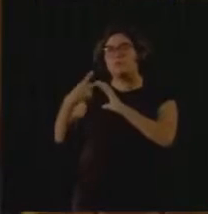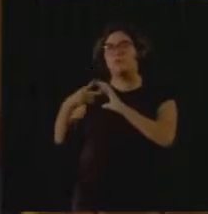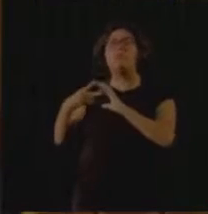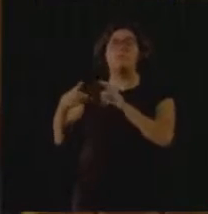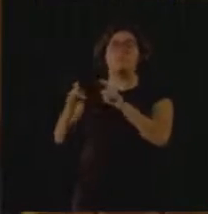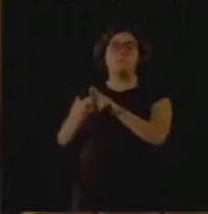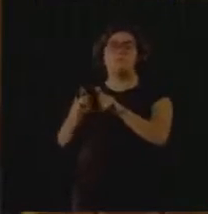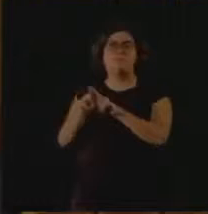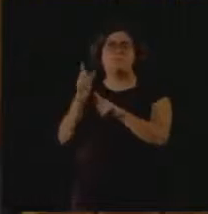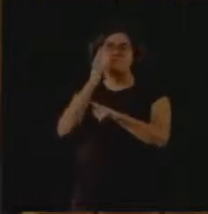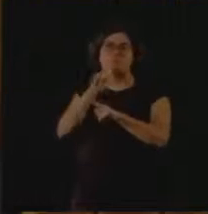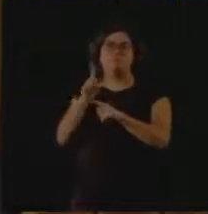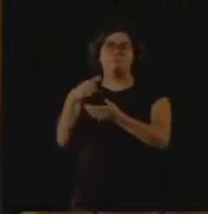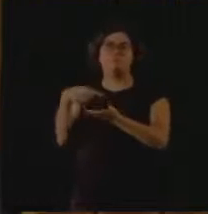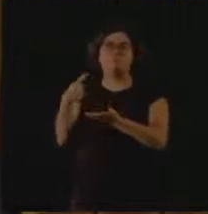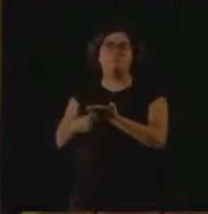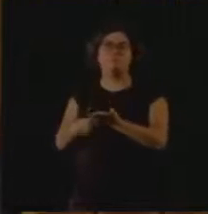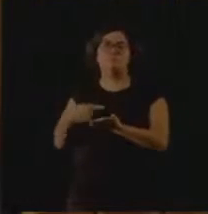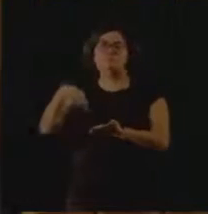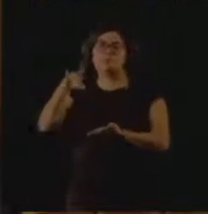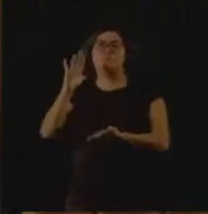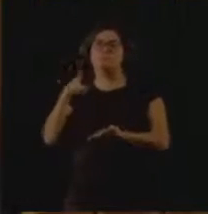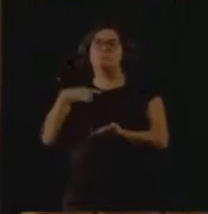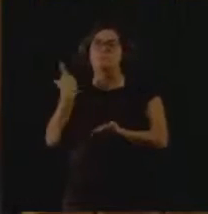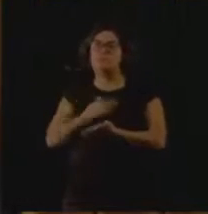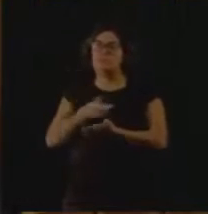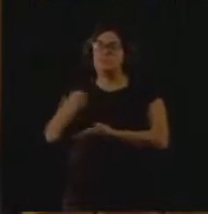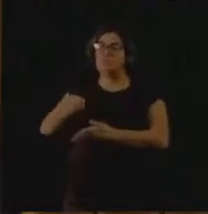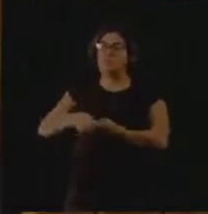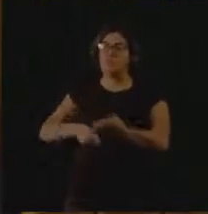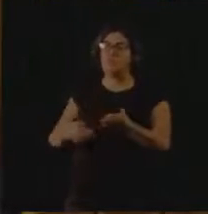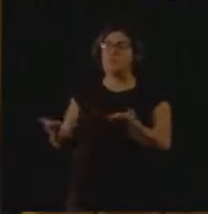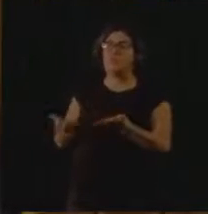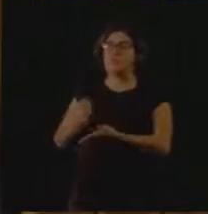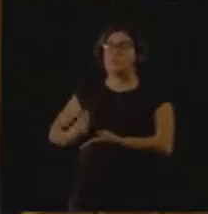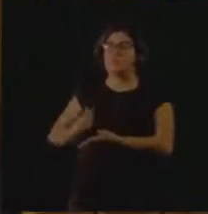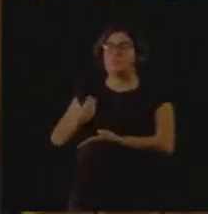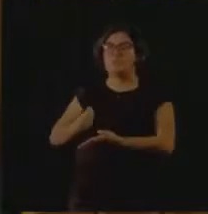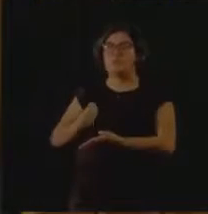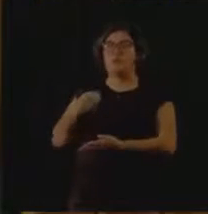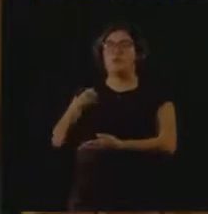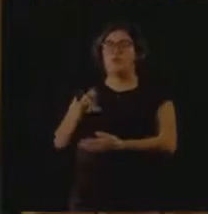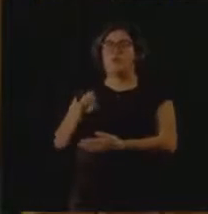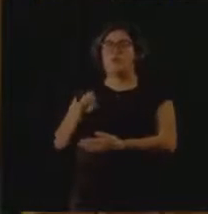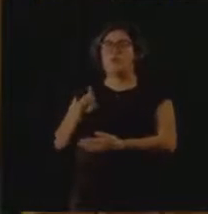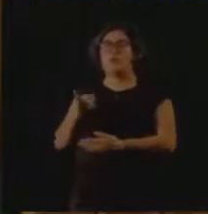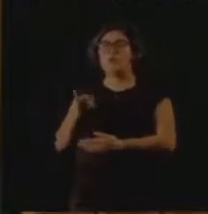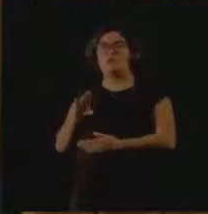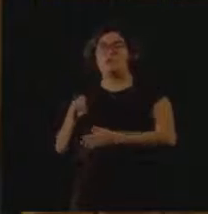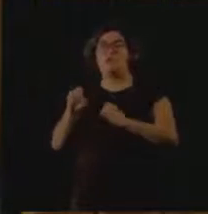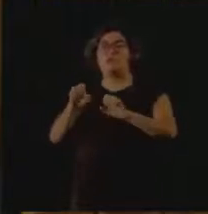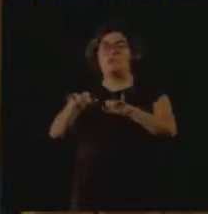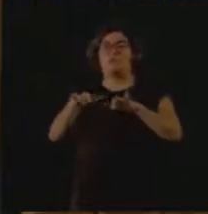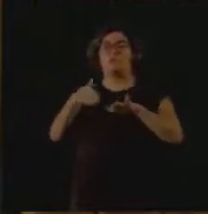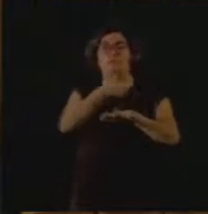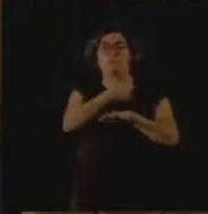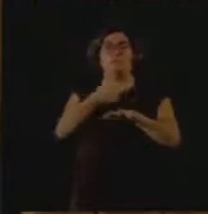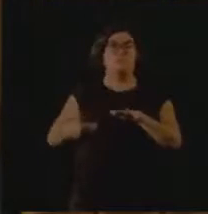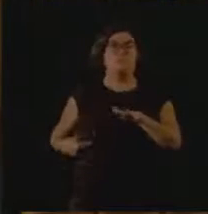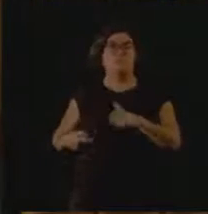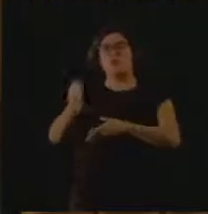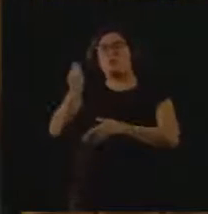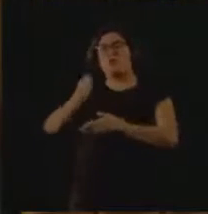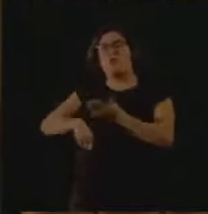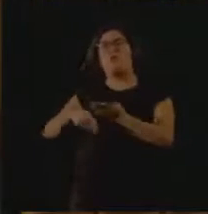sustentabilidade na Câmara. E nós assinamos agora, com a presença do Rodrigo Sabatini, em uma audiência pública, assinamos o